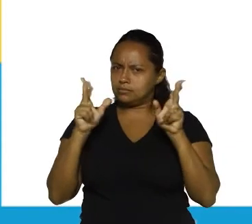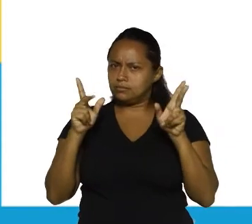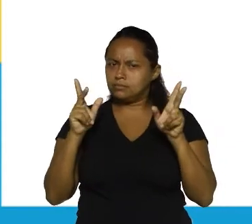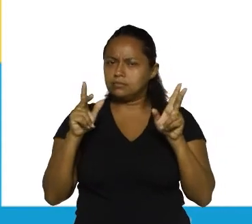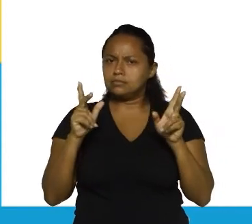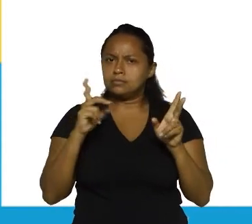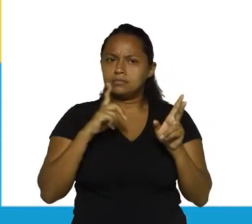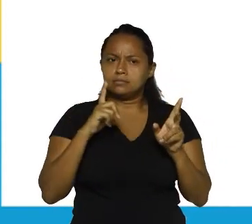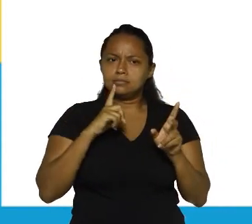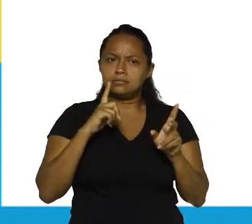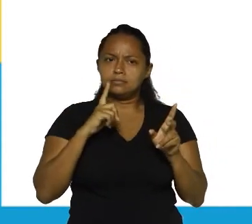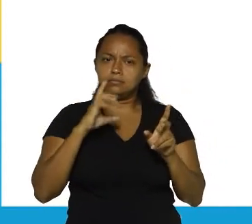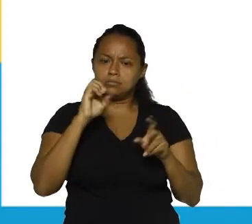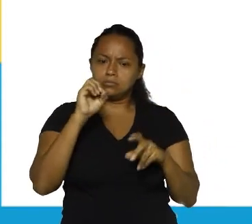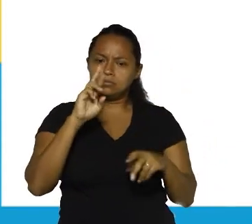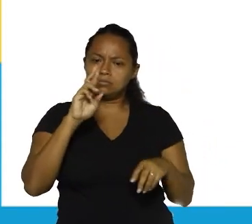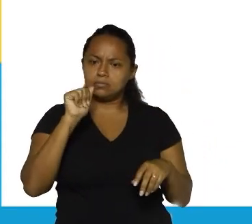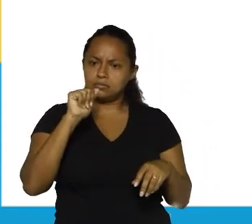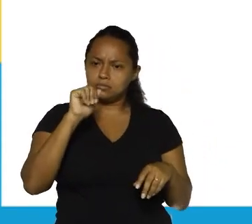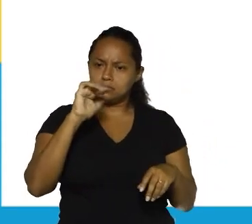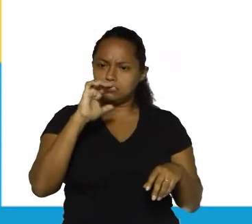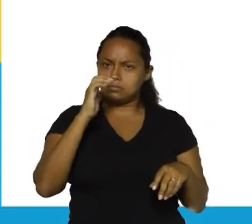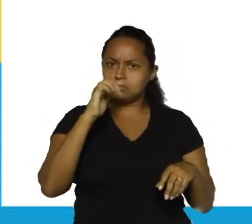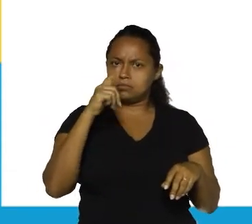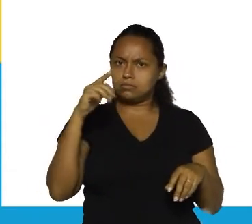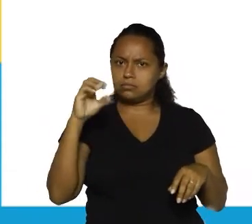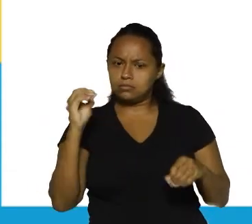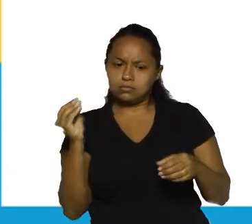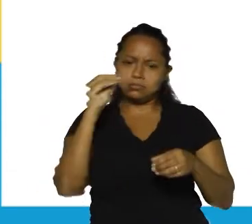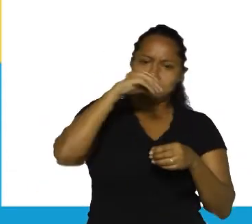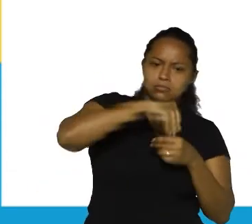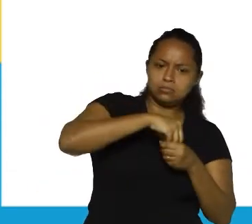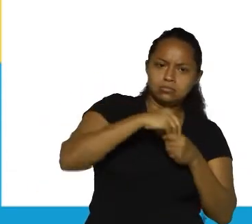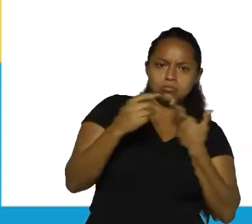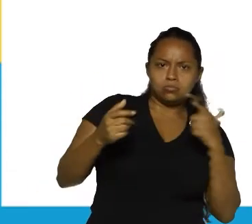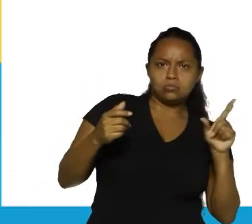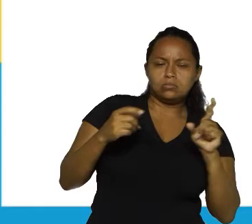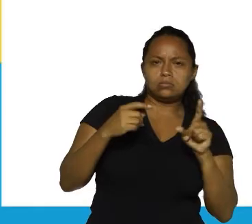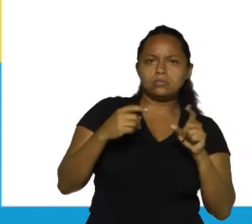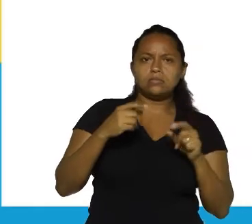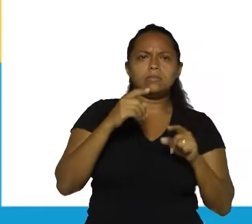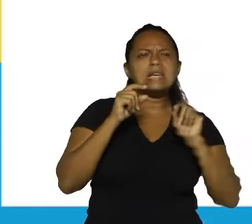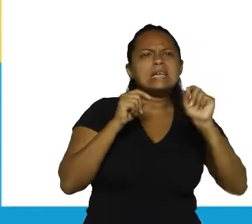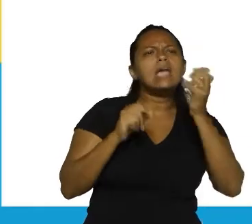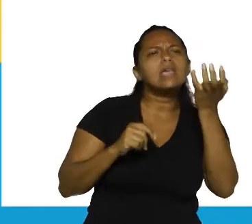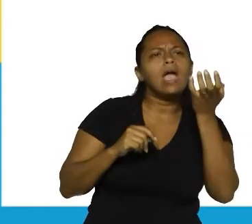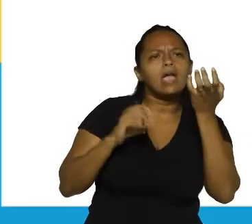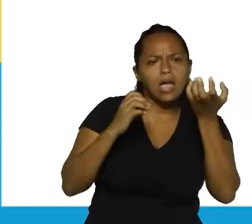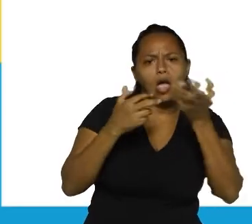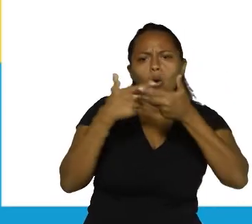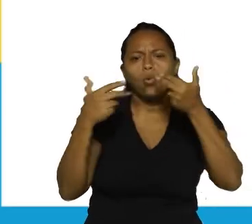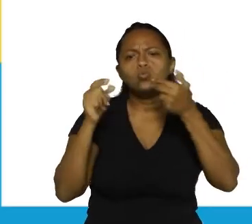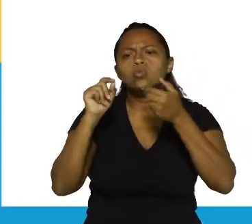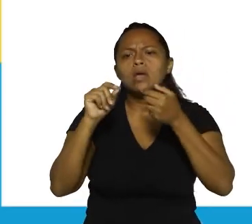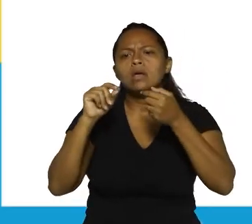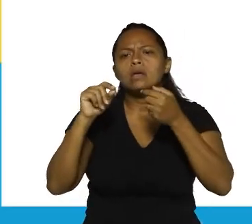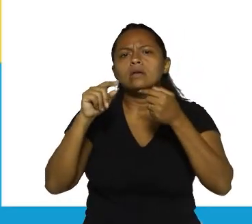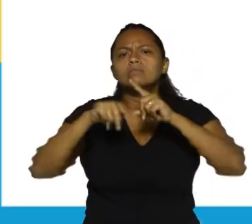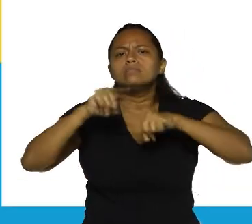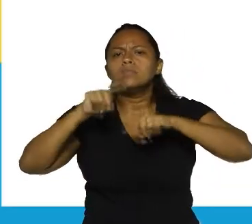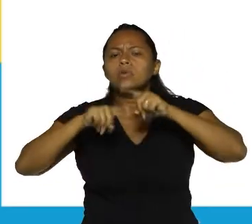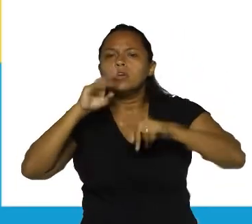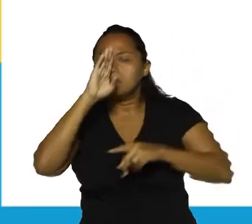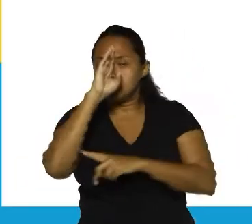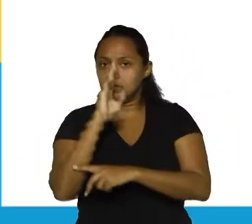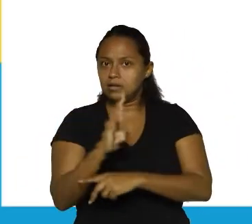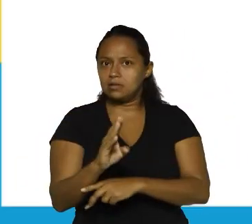oração está dentro da outra. Quem quer, quer algo. Esse algo seria o objeto direto